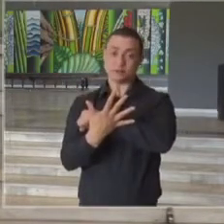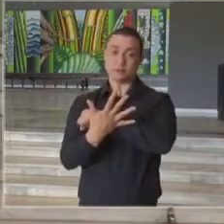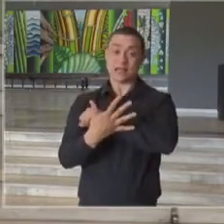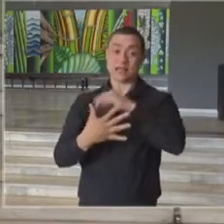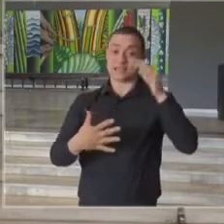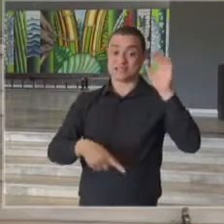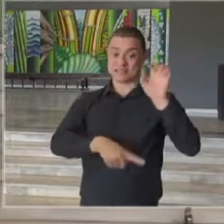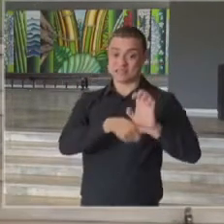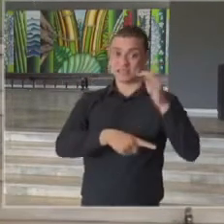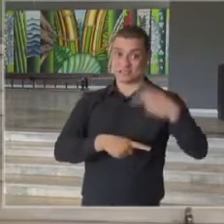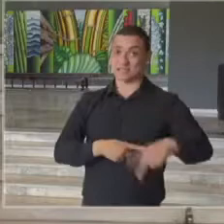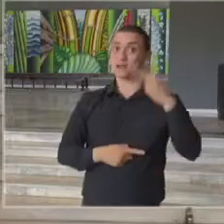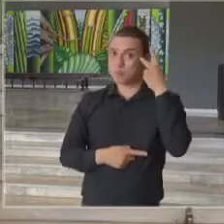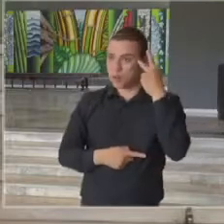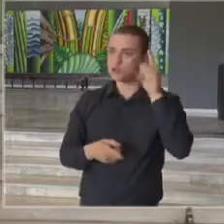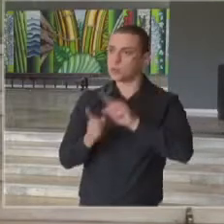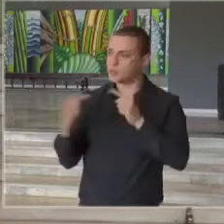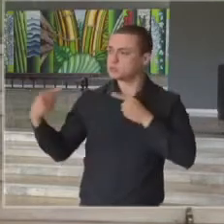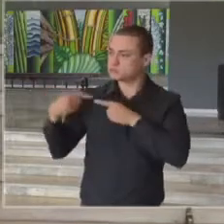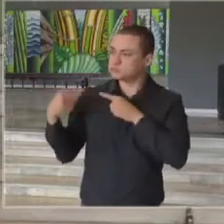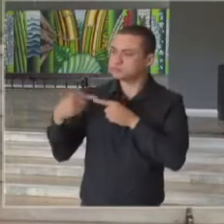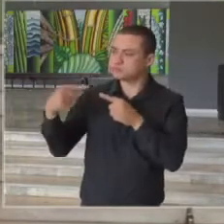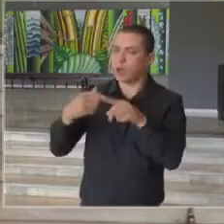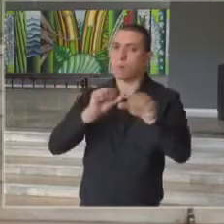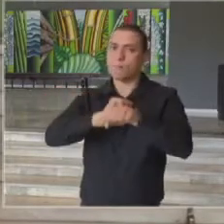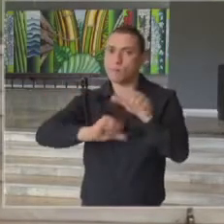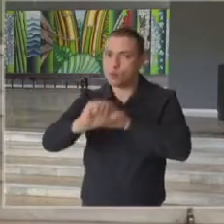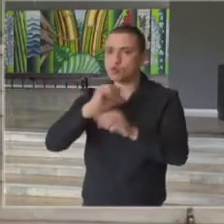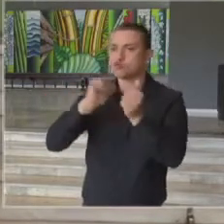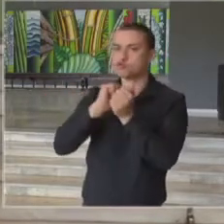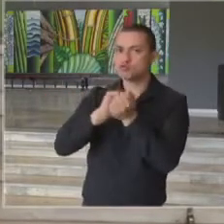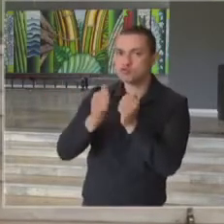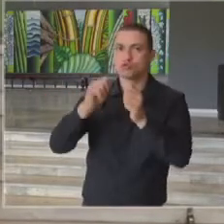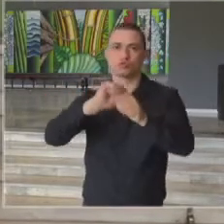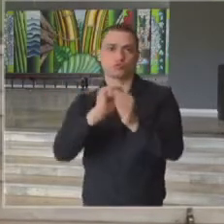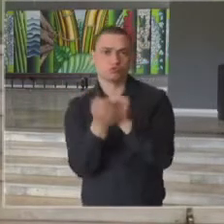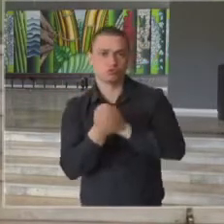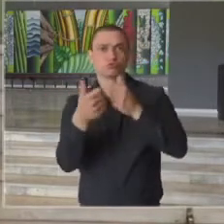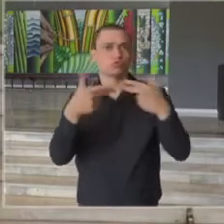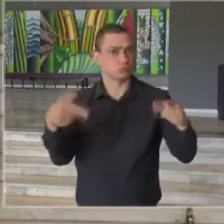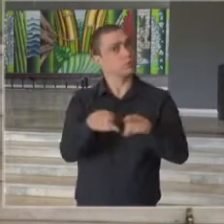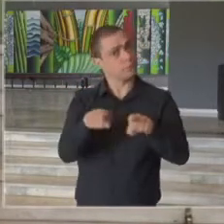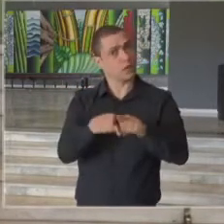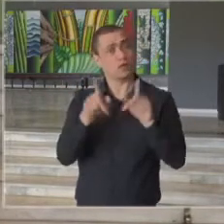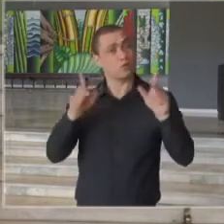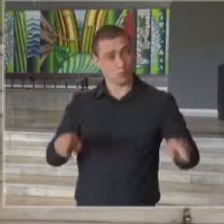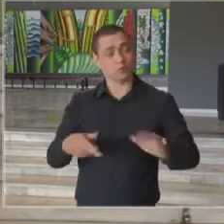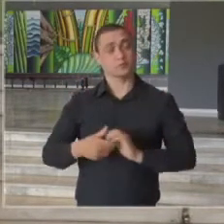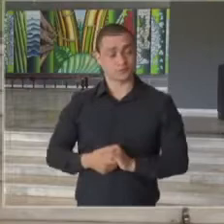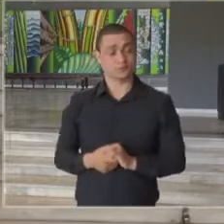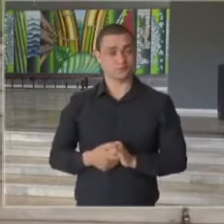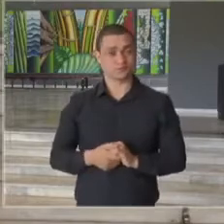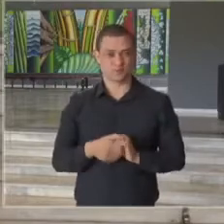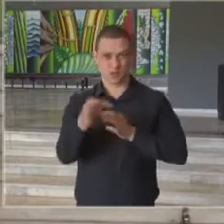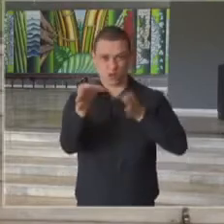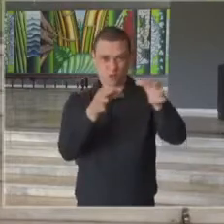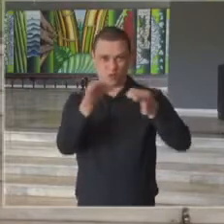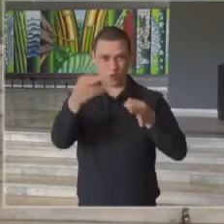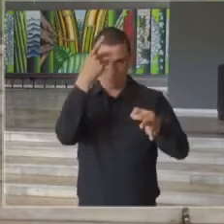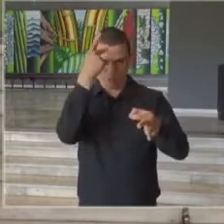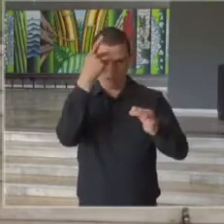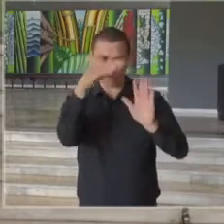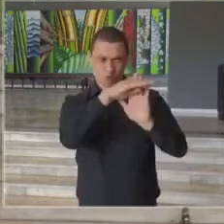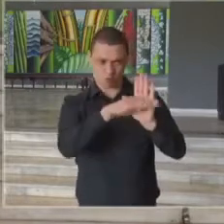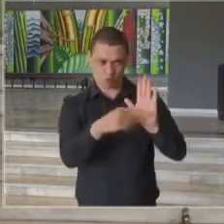de São Paulo também está dentro deste contexto. O Plano São Paulo é